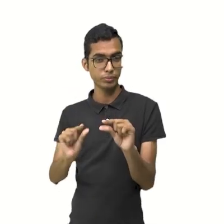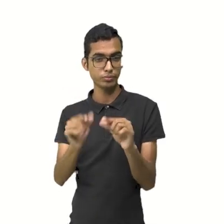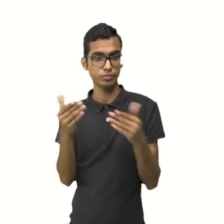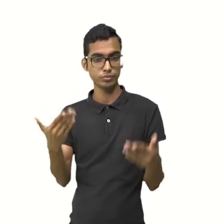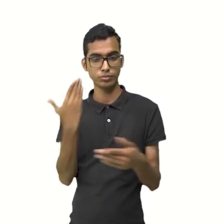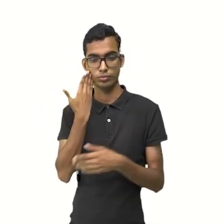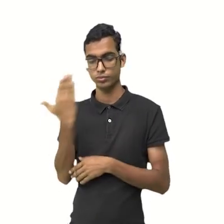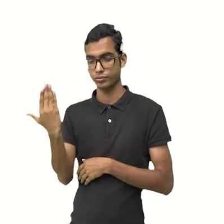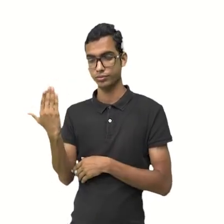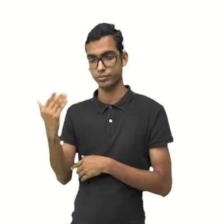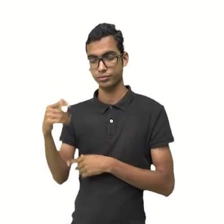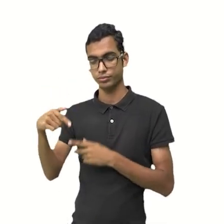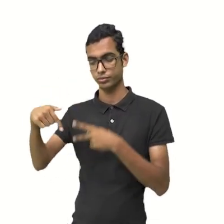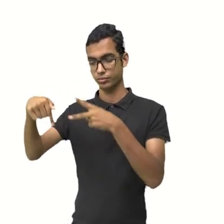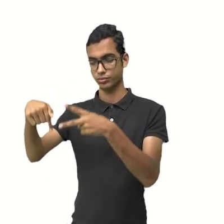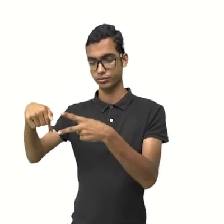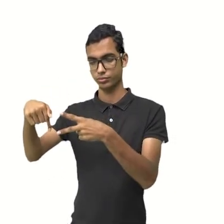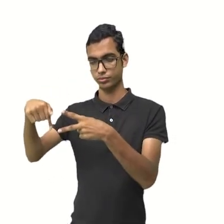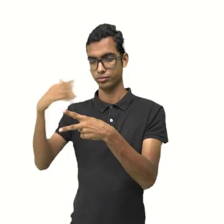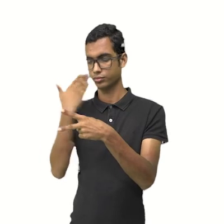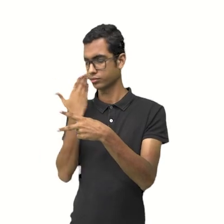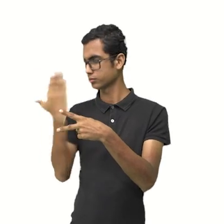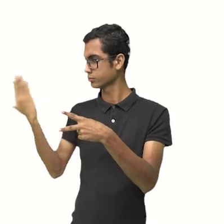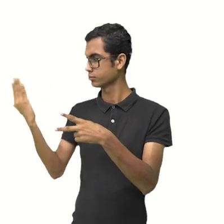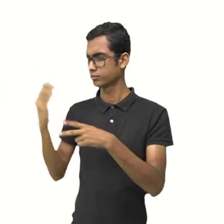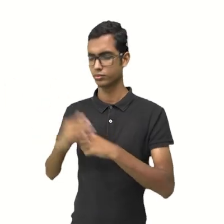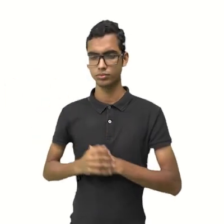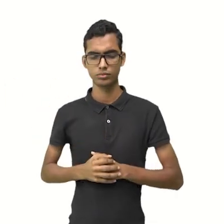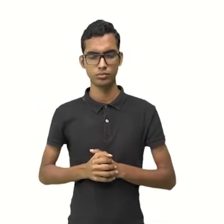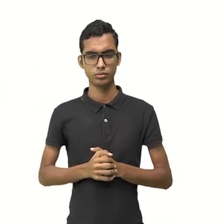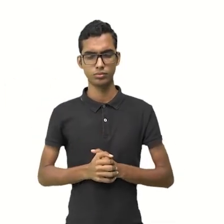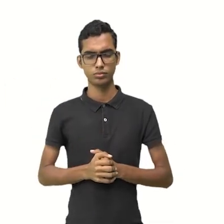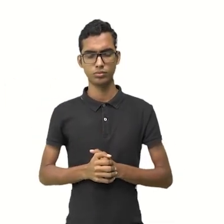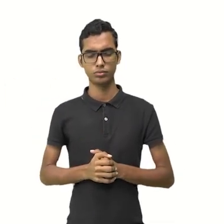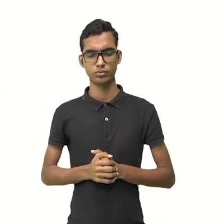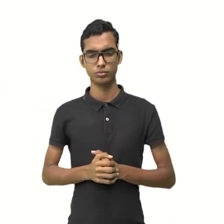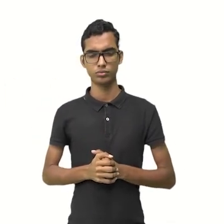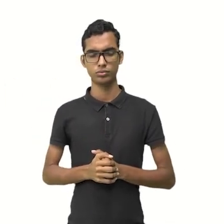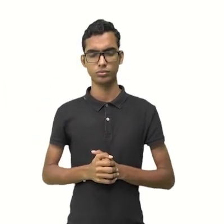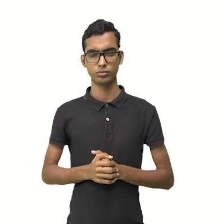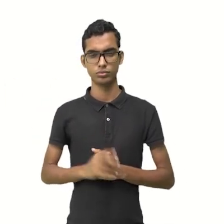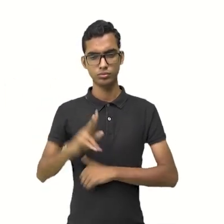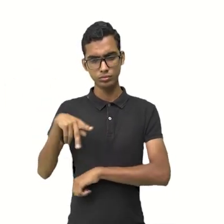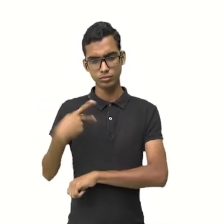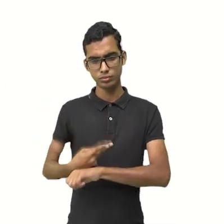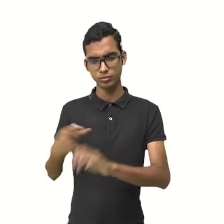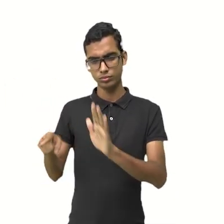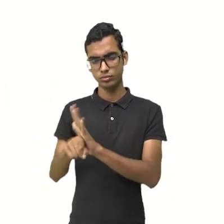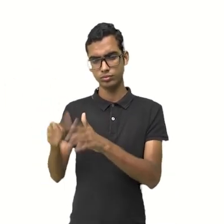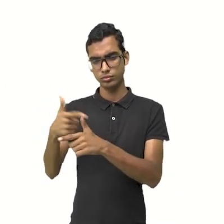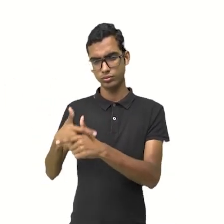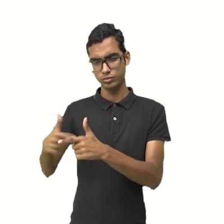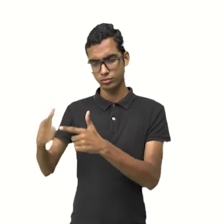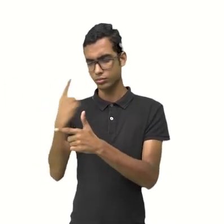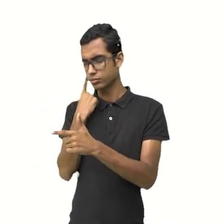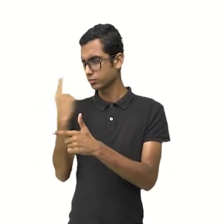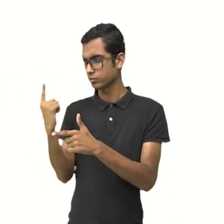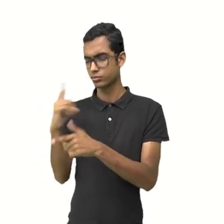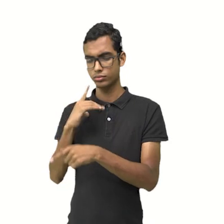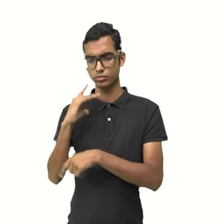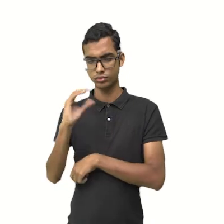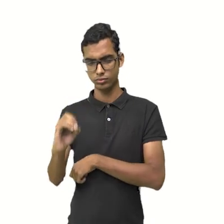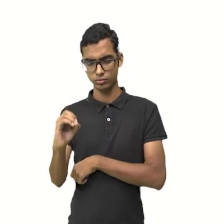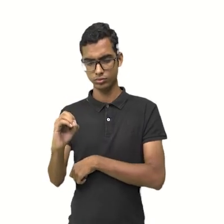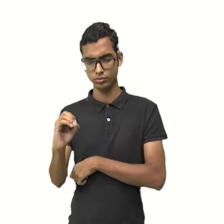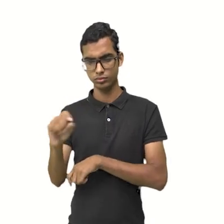7 direito. Olha, menor que 7. Beleza? O resto da divisão é zero. E